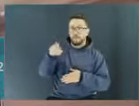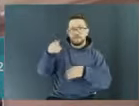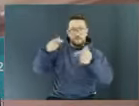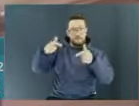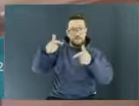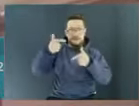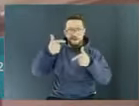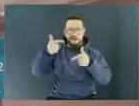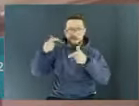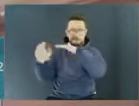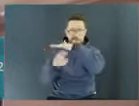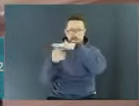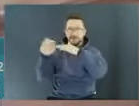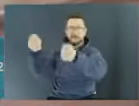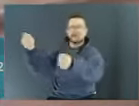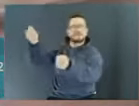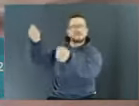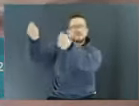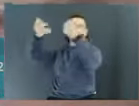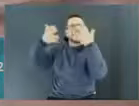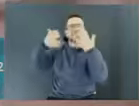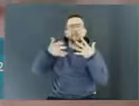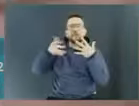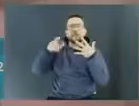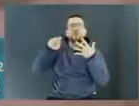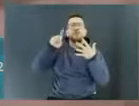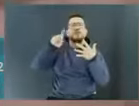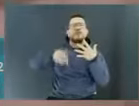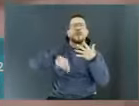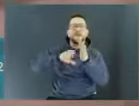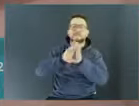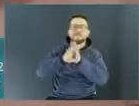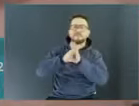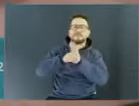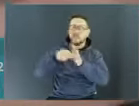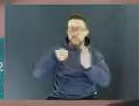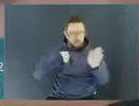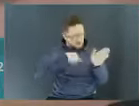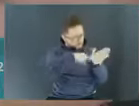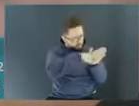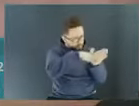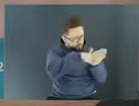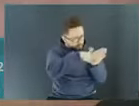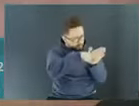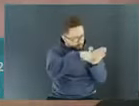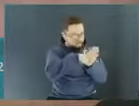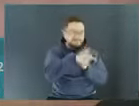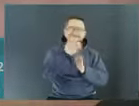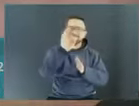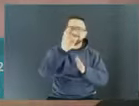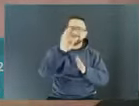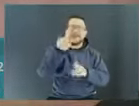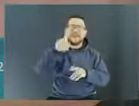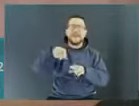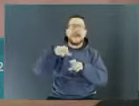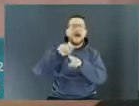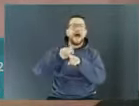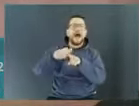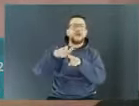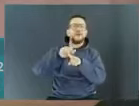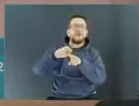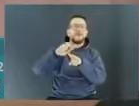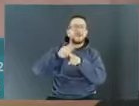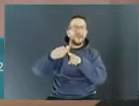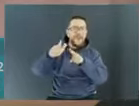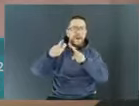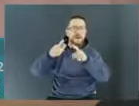me passou um pouco do conceito do que vocês estão pensando em implementar. Eu fui pesquisar o QNAI. Hoje vocês são como aluguéis de imóveis. Na Brasil, por exemplo,